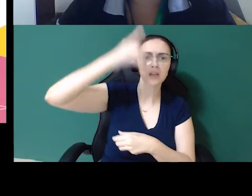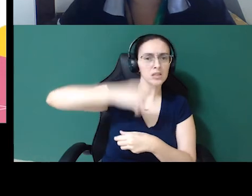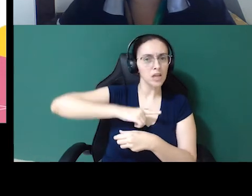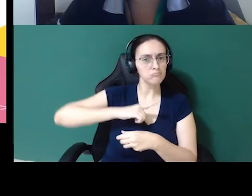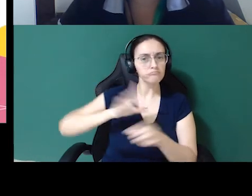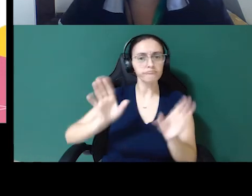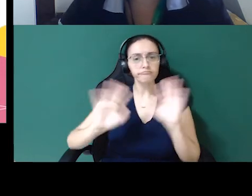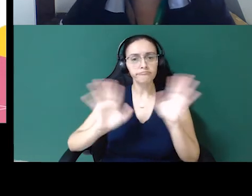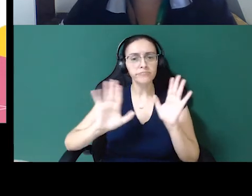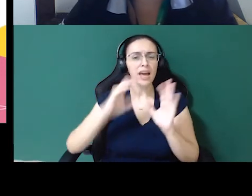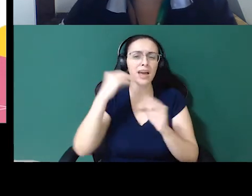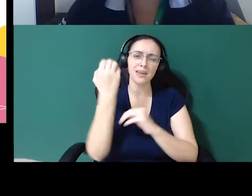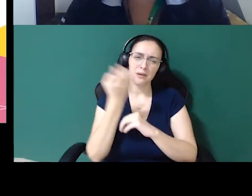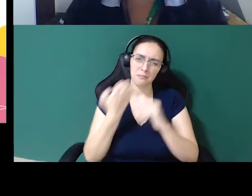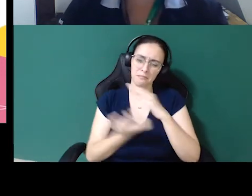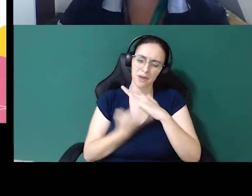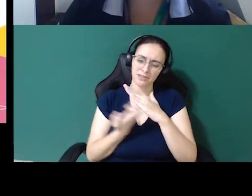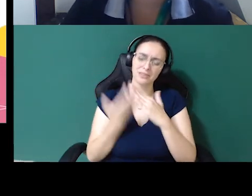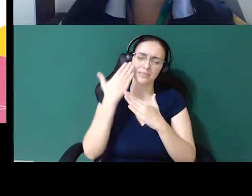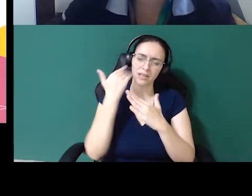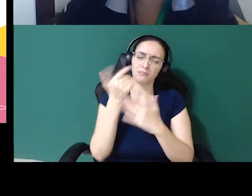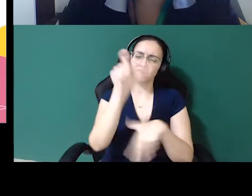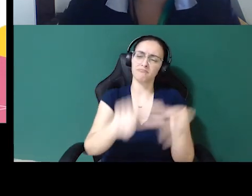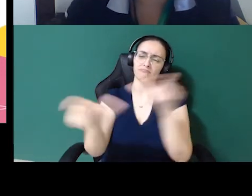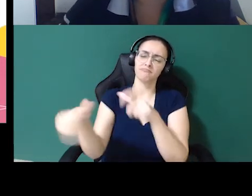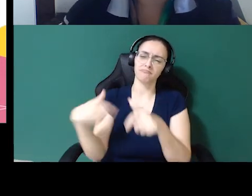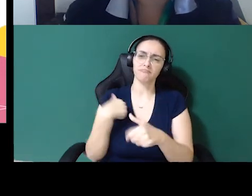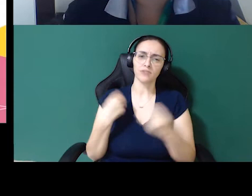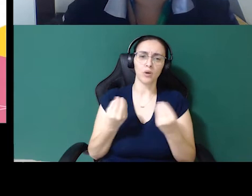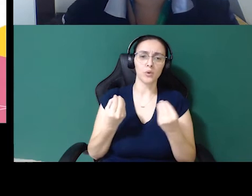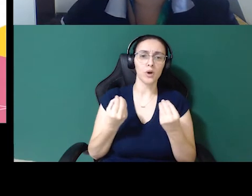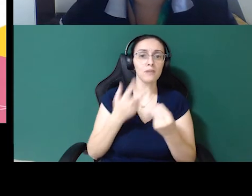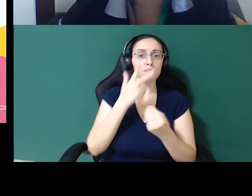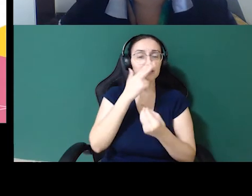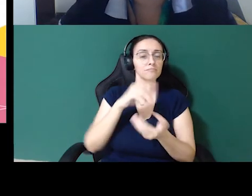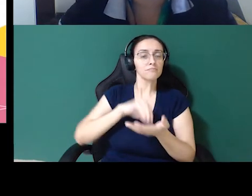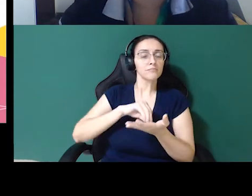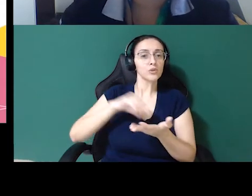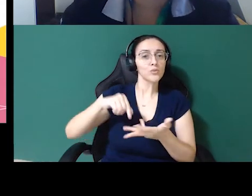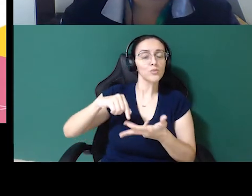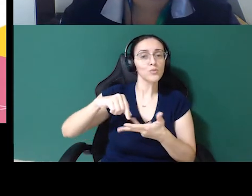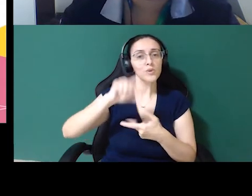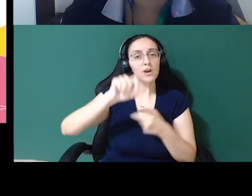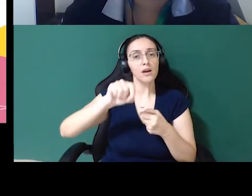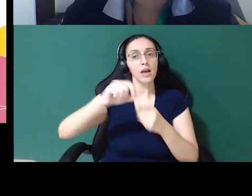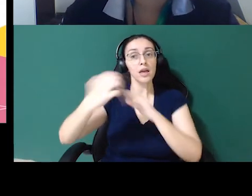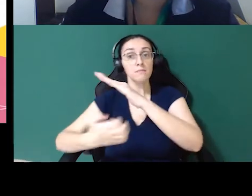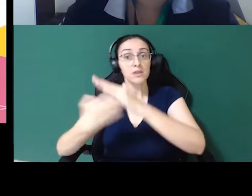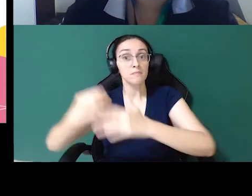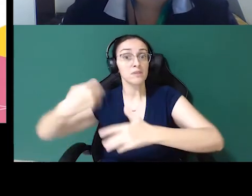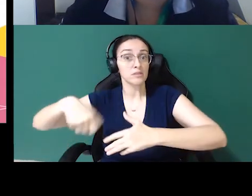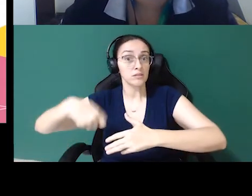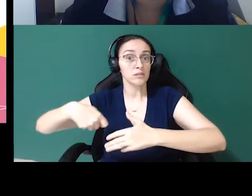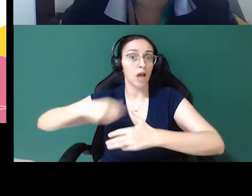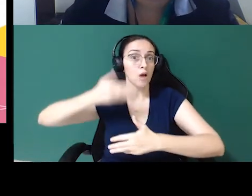as empresas também sabem dessa realidade. Então, a lacuna entre o que as empresas precisam